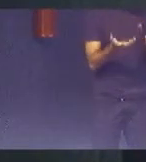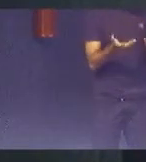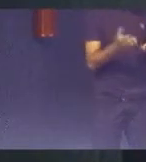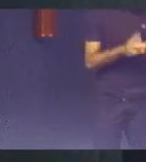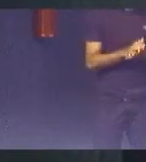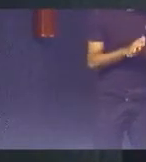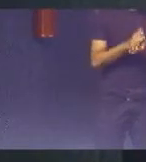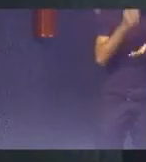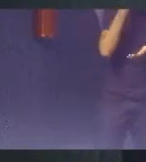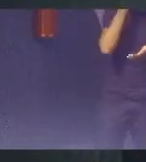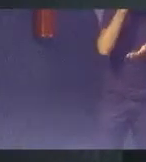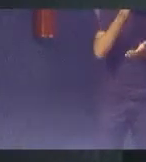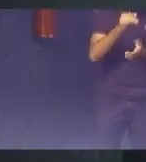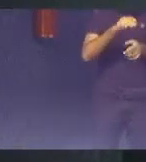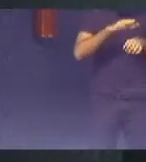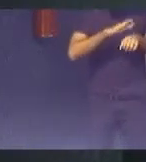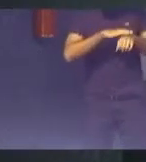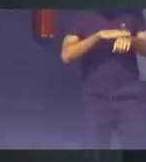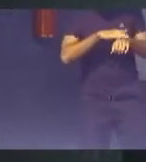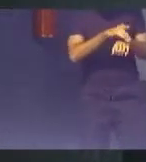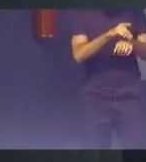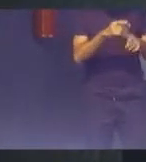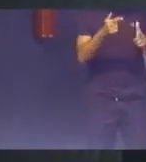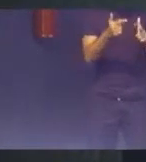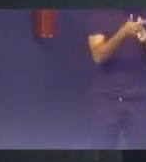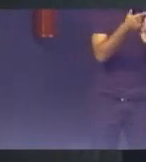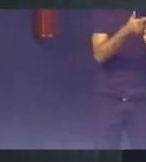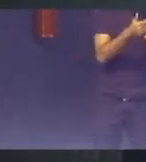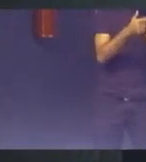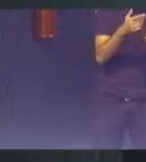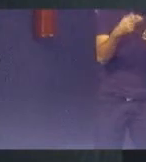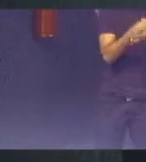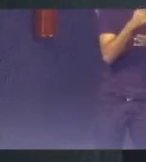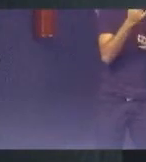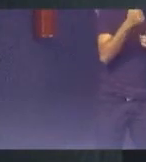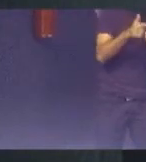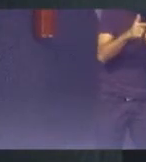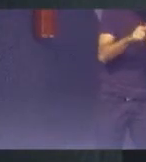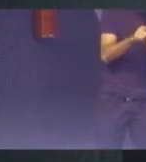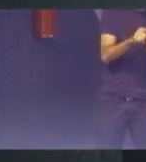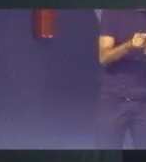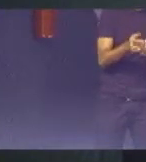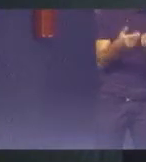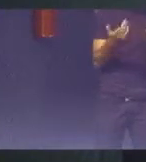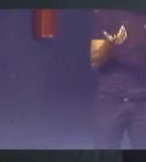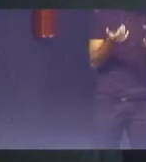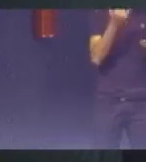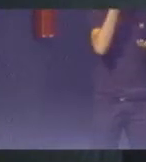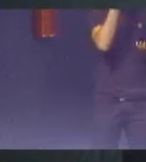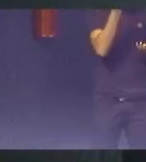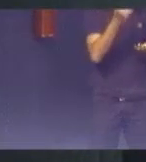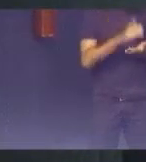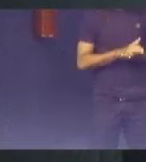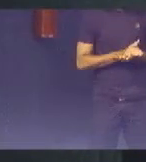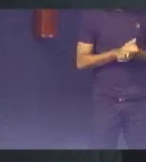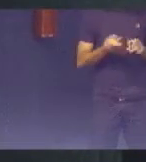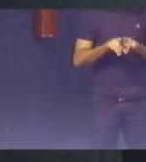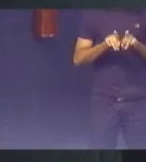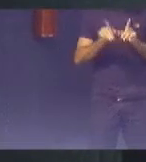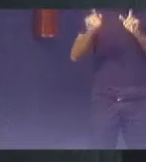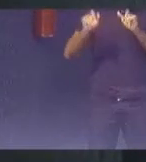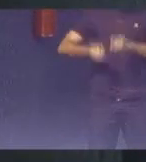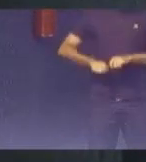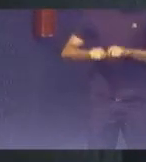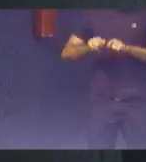Essa tragédia Vai acontecer E É Um dos grandes Casos Em que o poder Judiciário Está